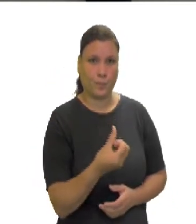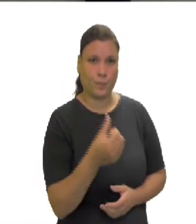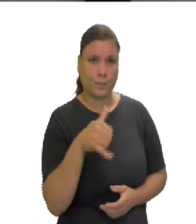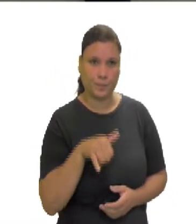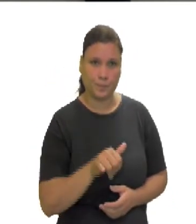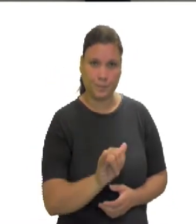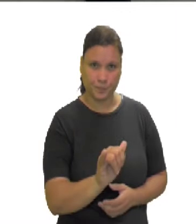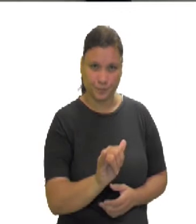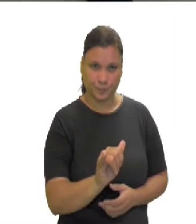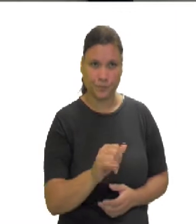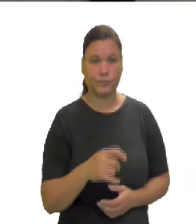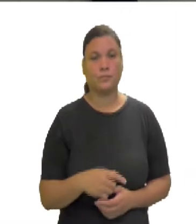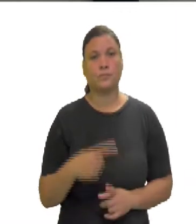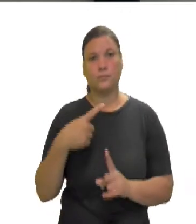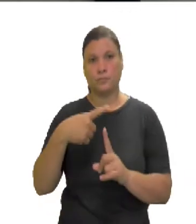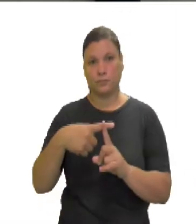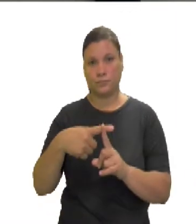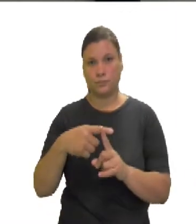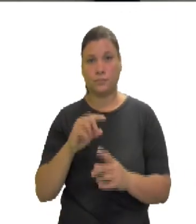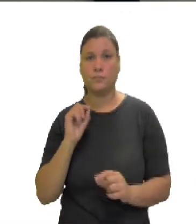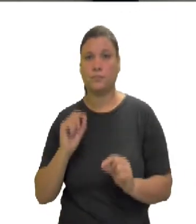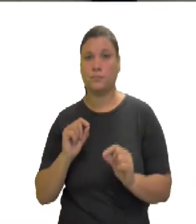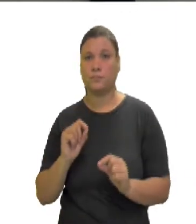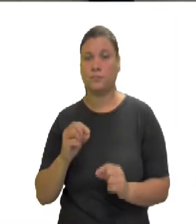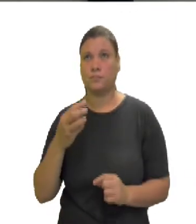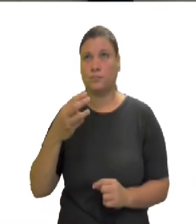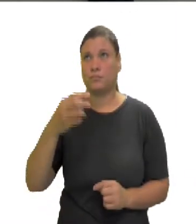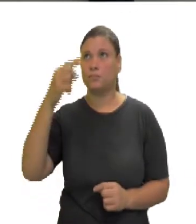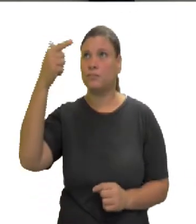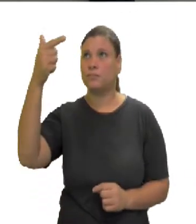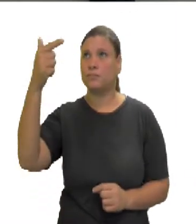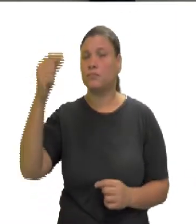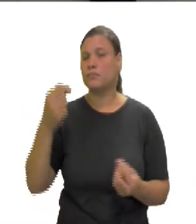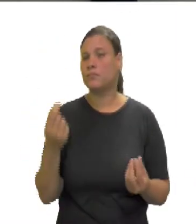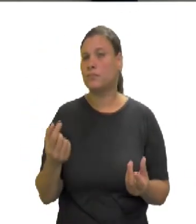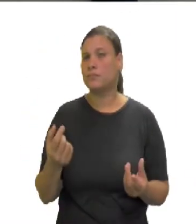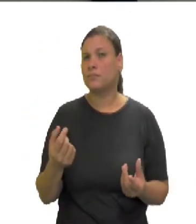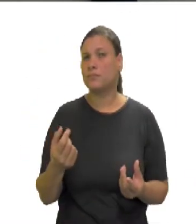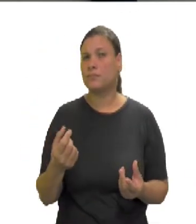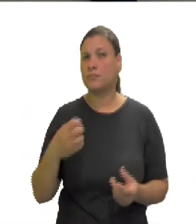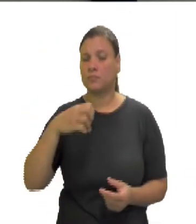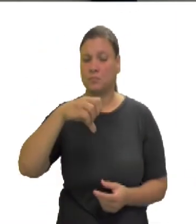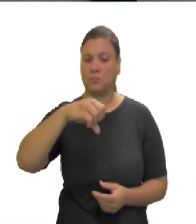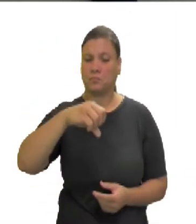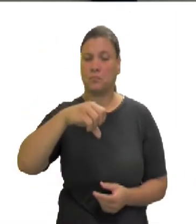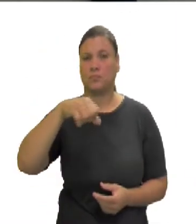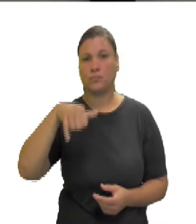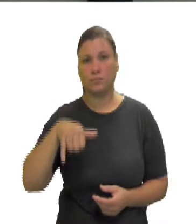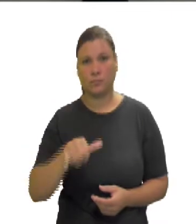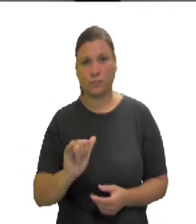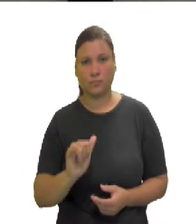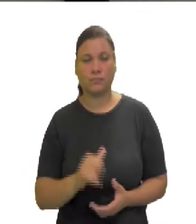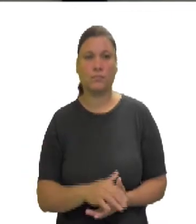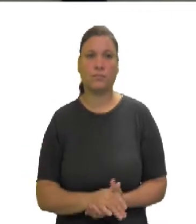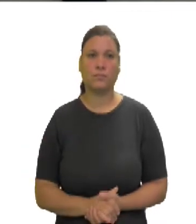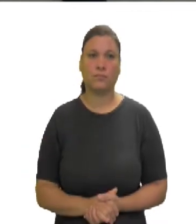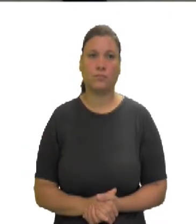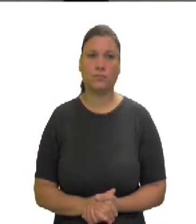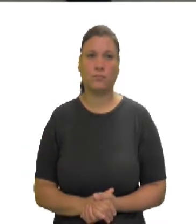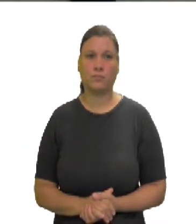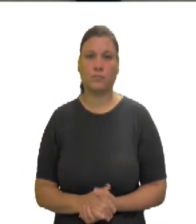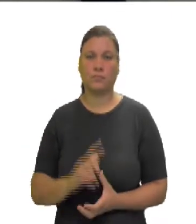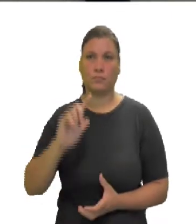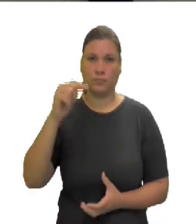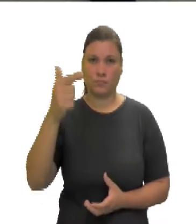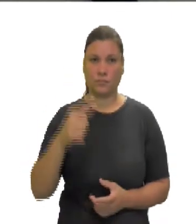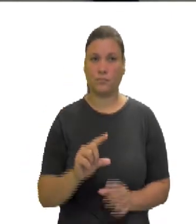Mais 3 ao quadrado, 9Y ao quadrado. Como